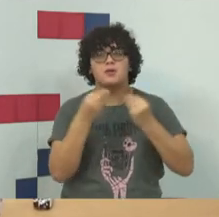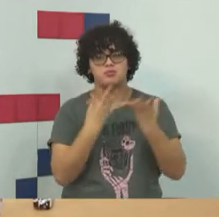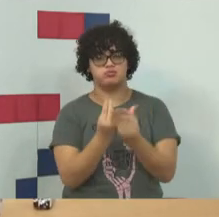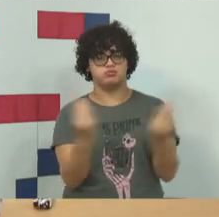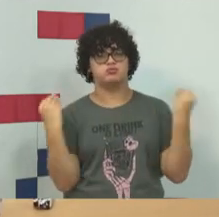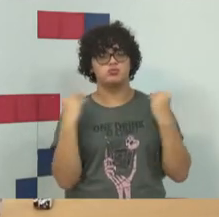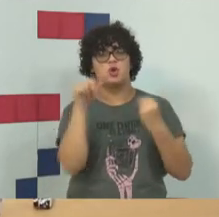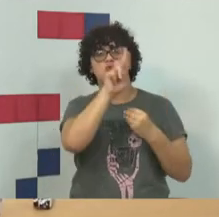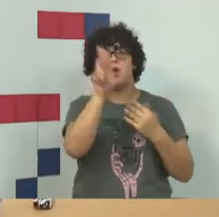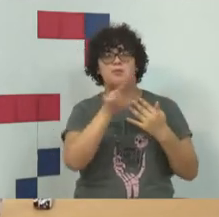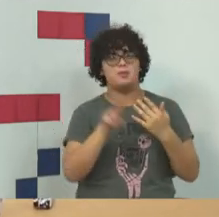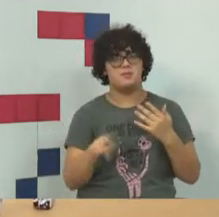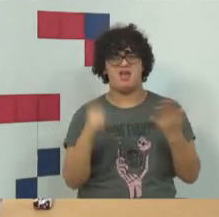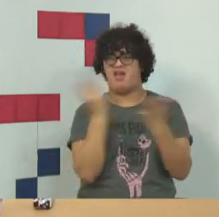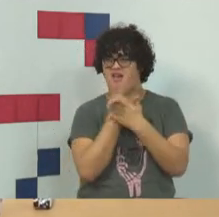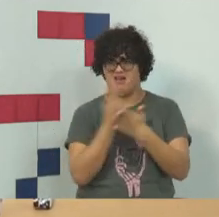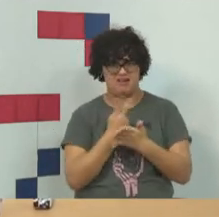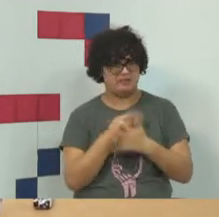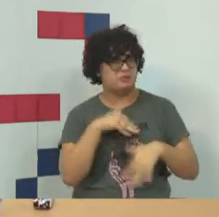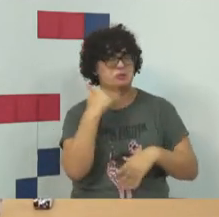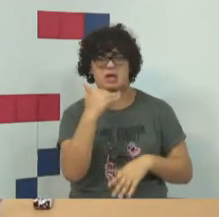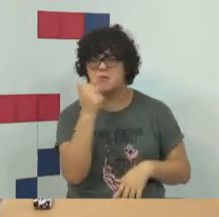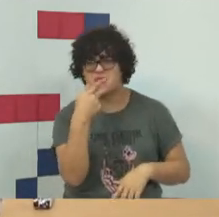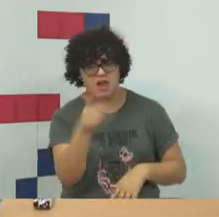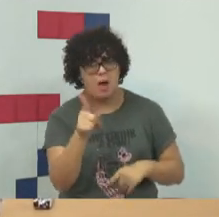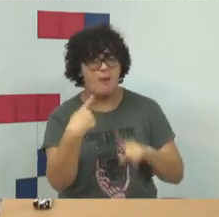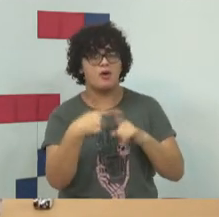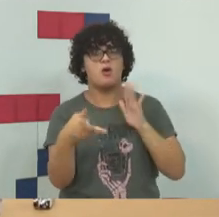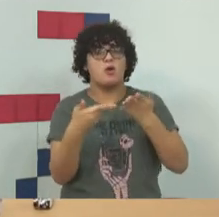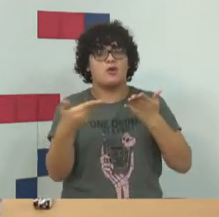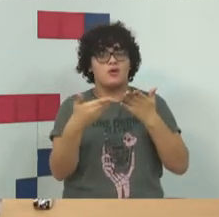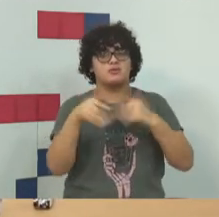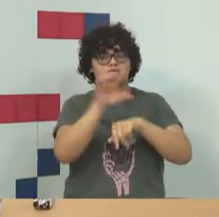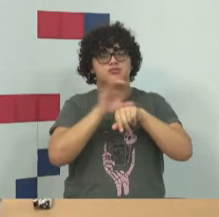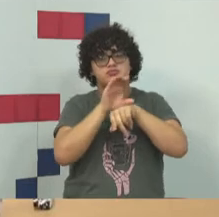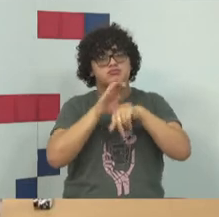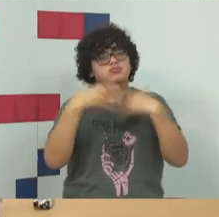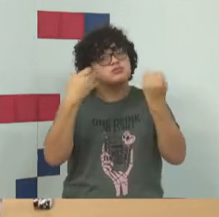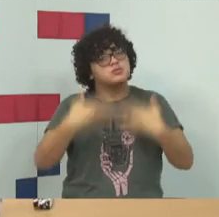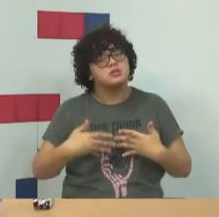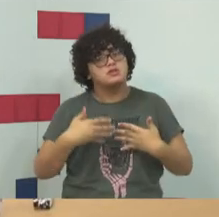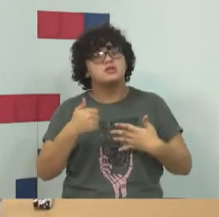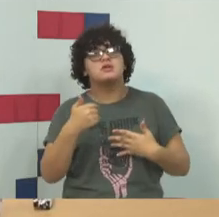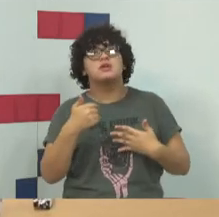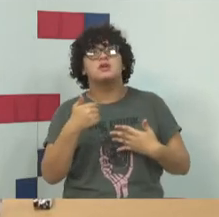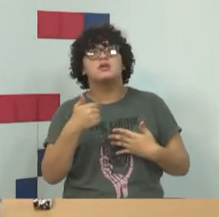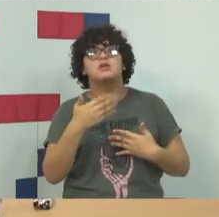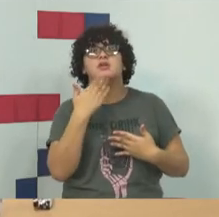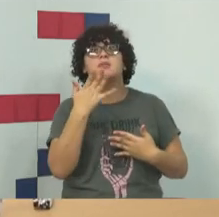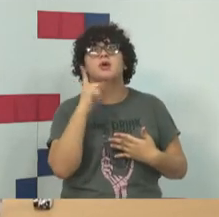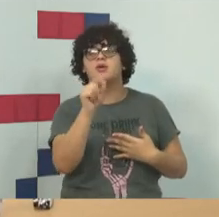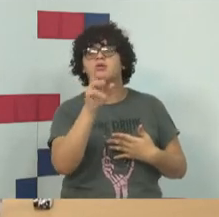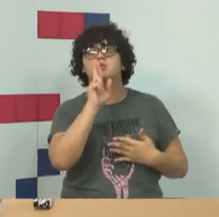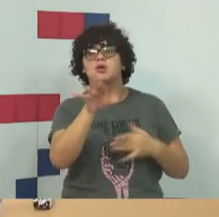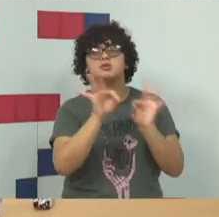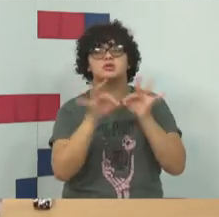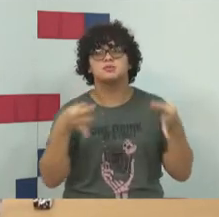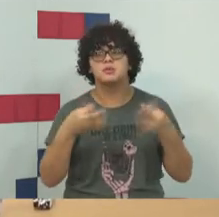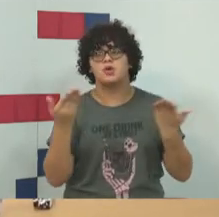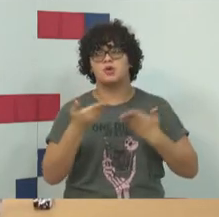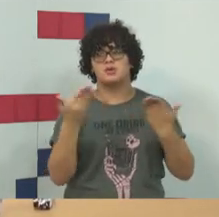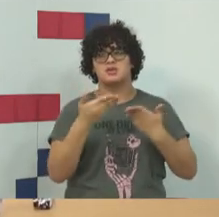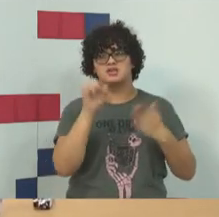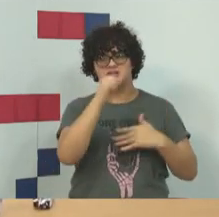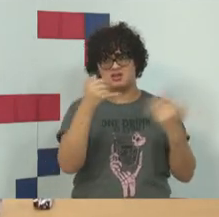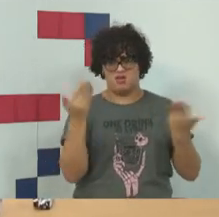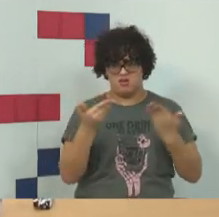nomenclaturas inadequadas e impróprias na nossa legislação, como essa, local do crime. Então, a resposta é simples assim. Se